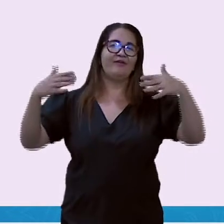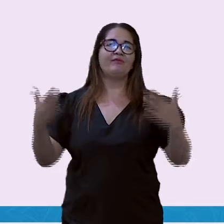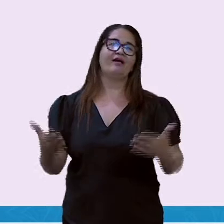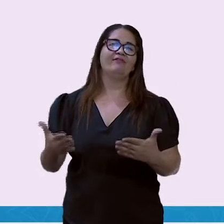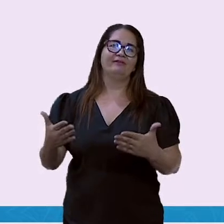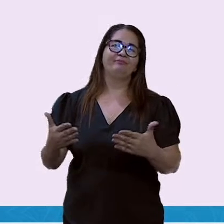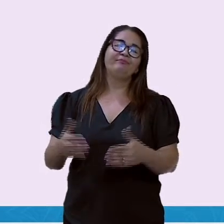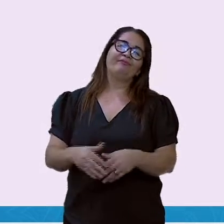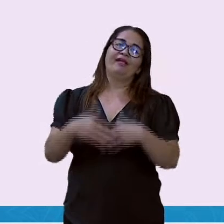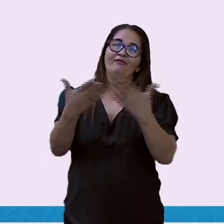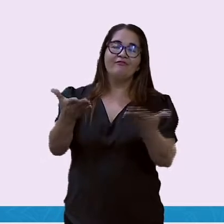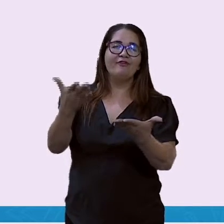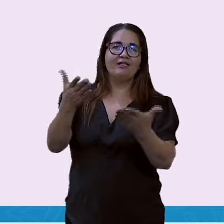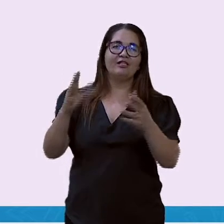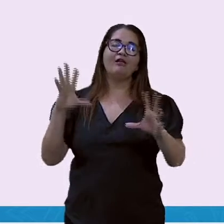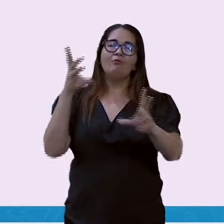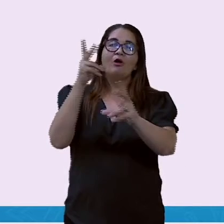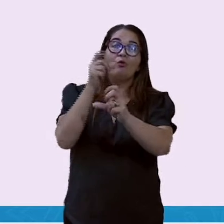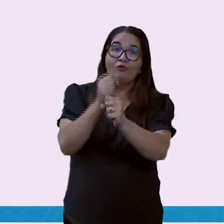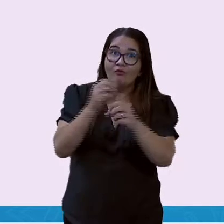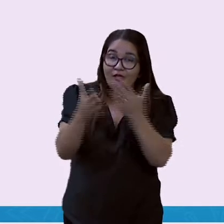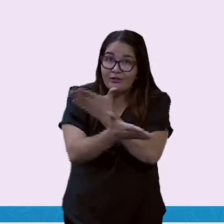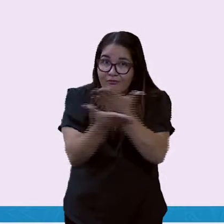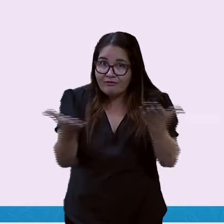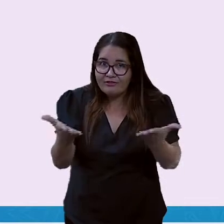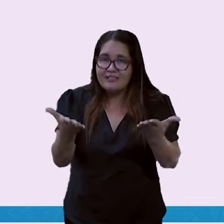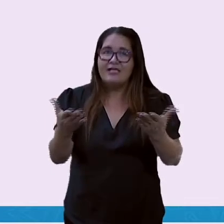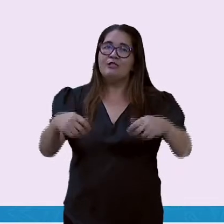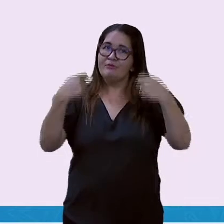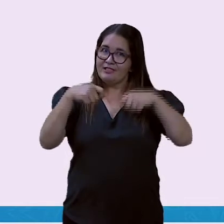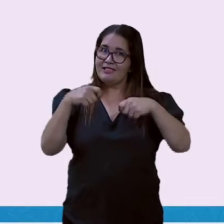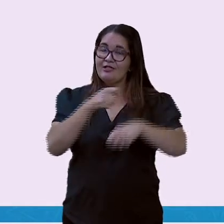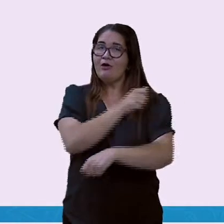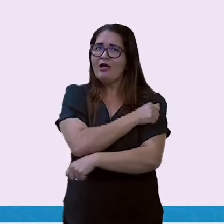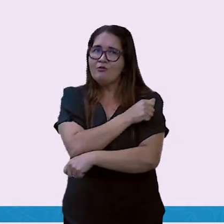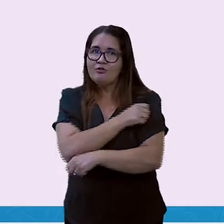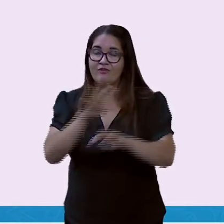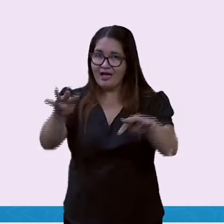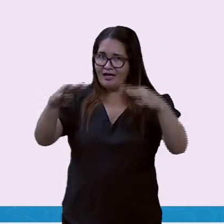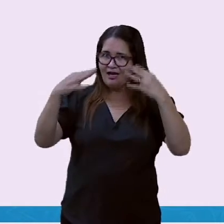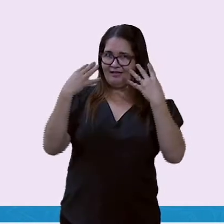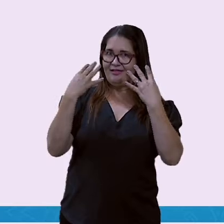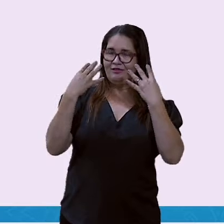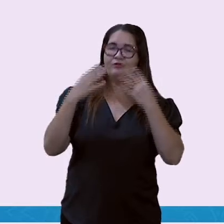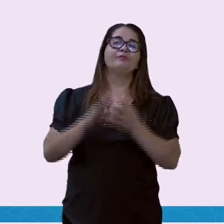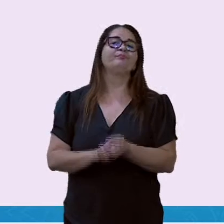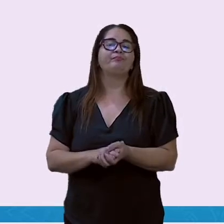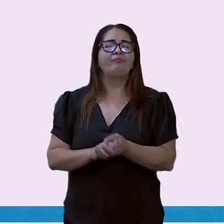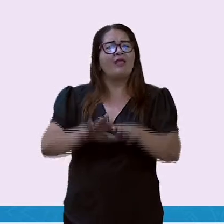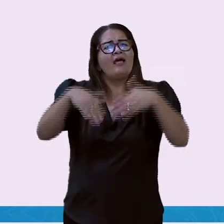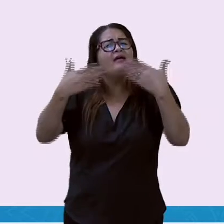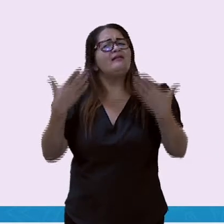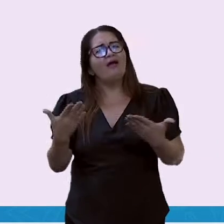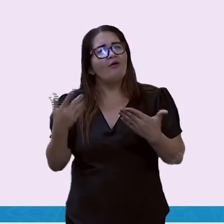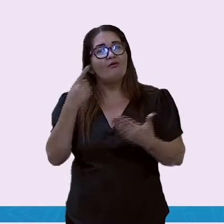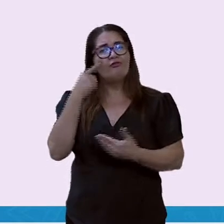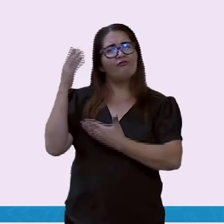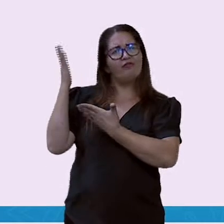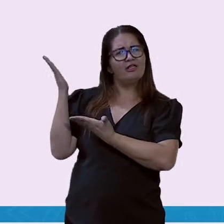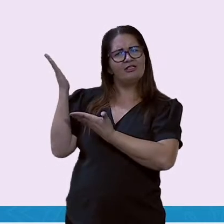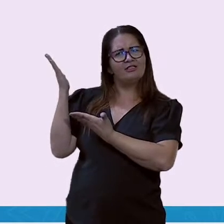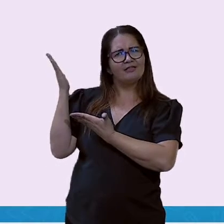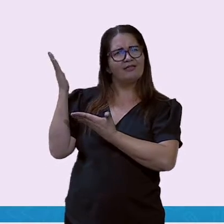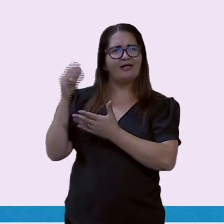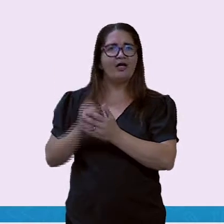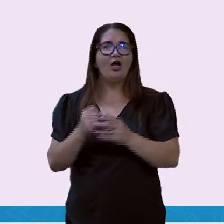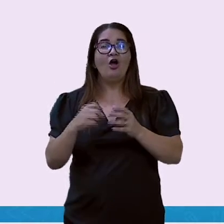fantástica competição. Fique ligado e vamos lá! As figuras na Comebol